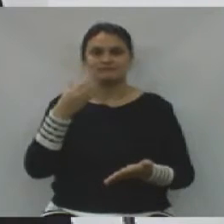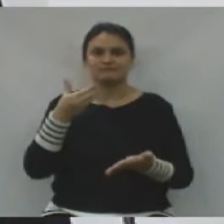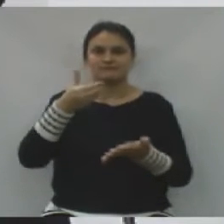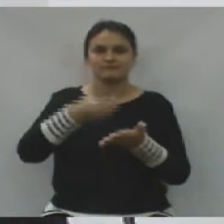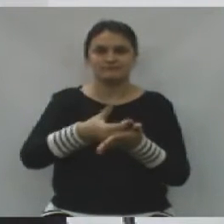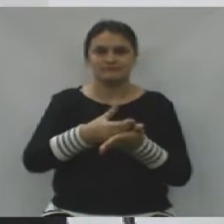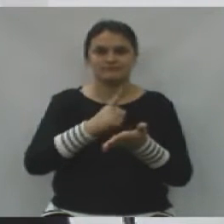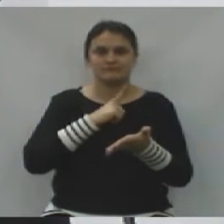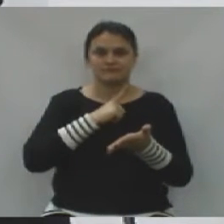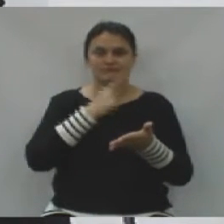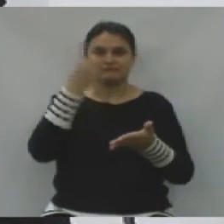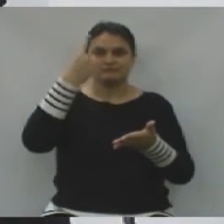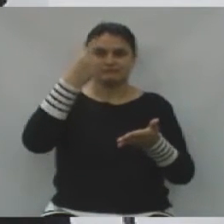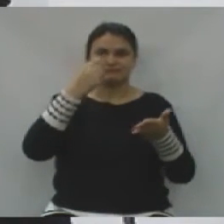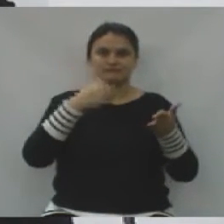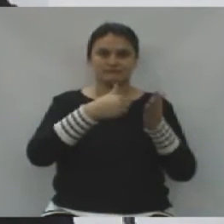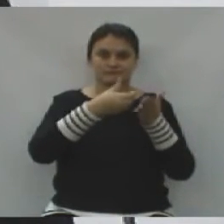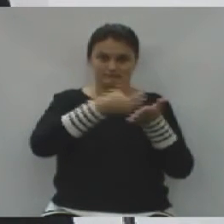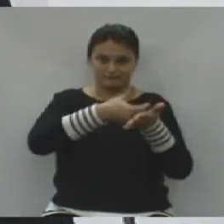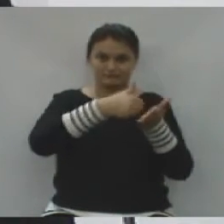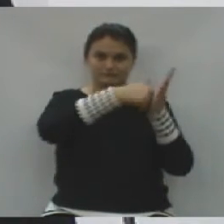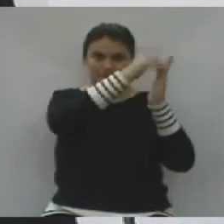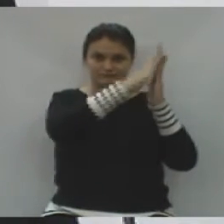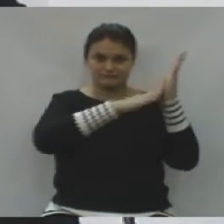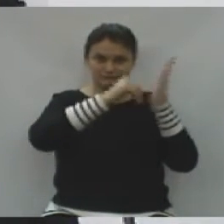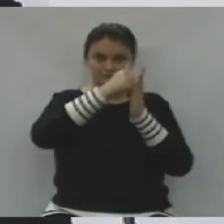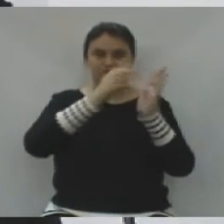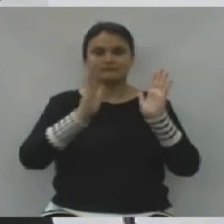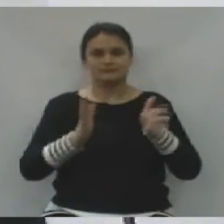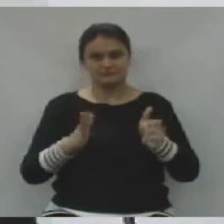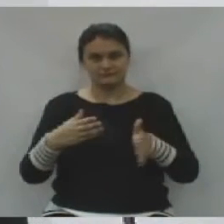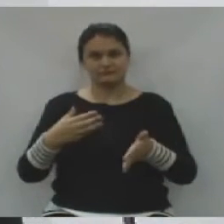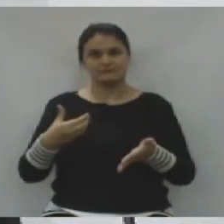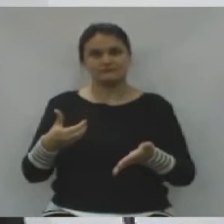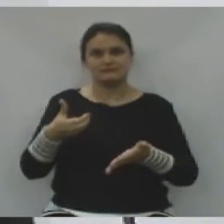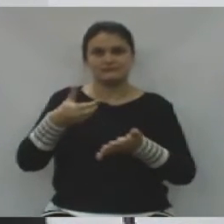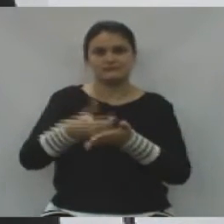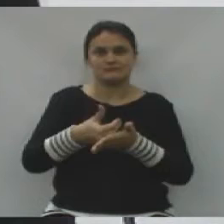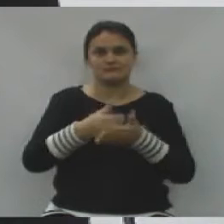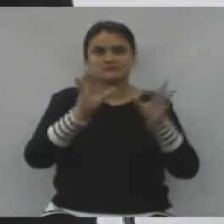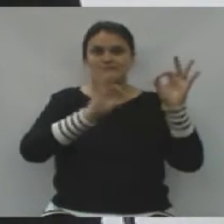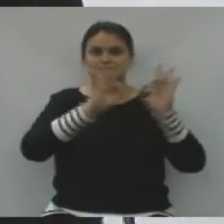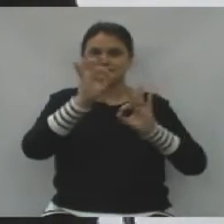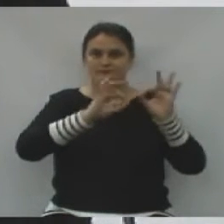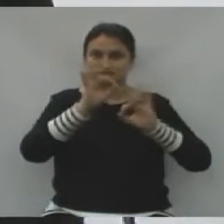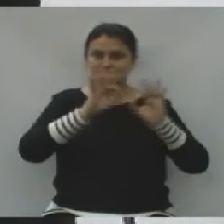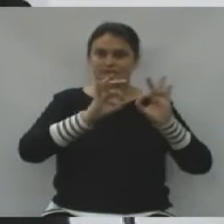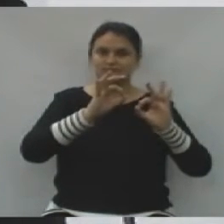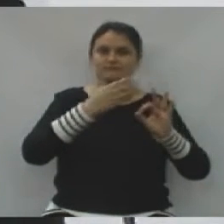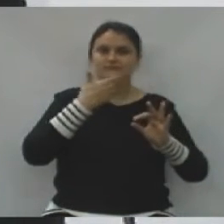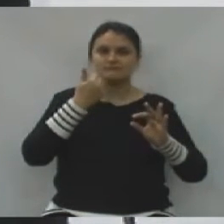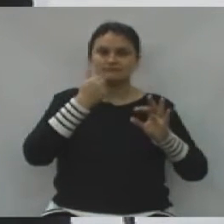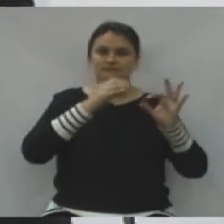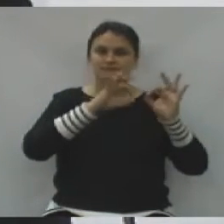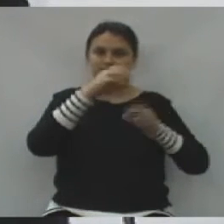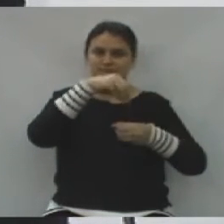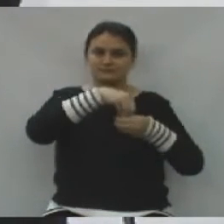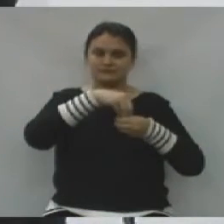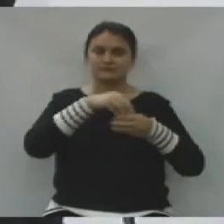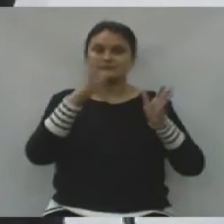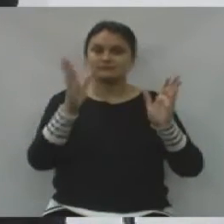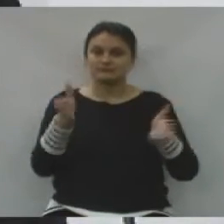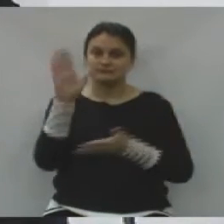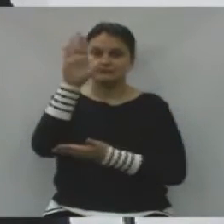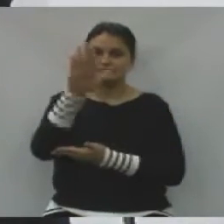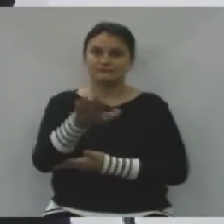esse ano. Uma para pintura, e agora esta também para melhorias. E também, na tarde de hoje,